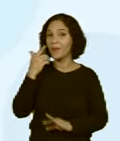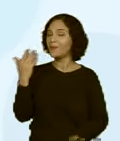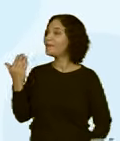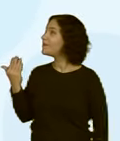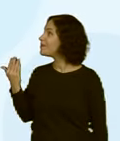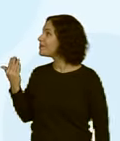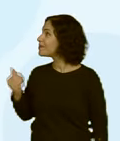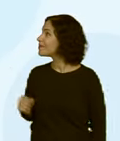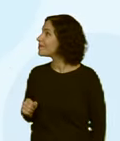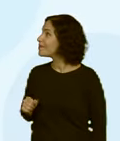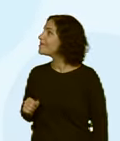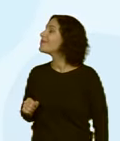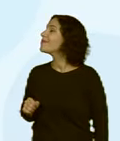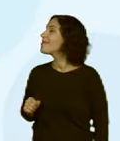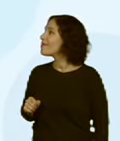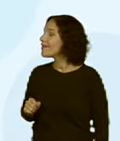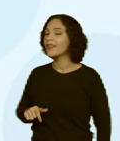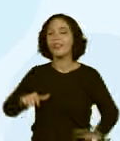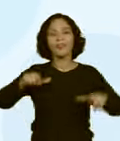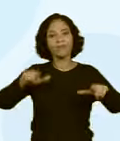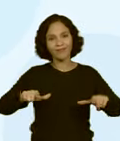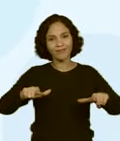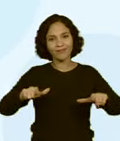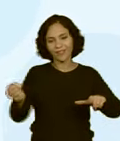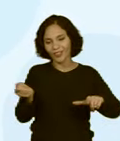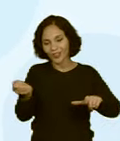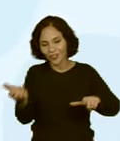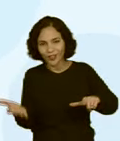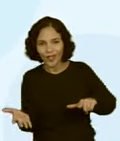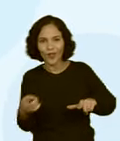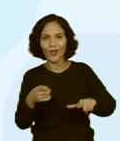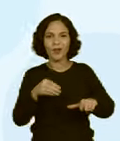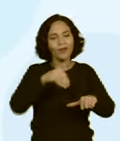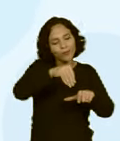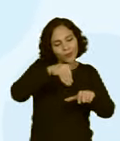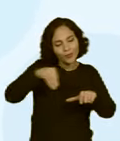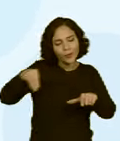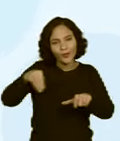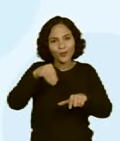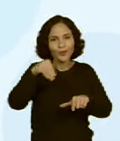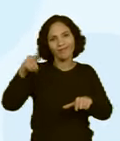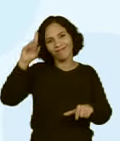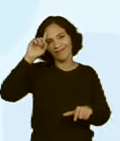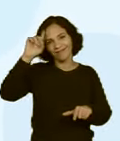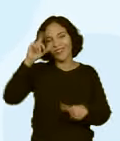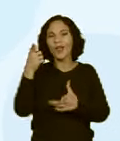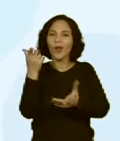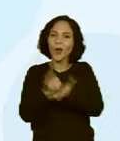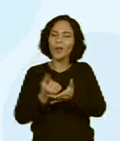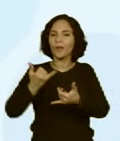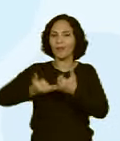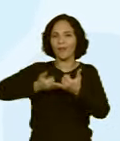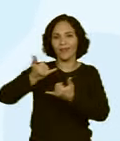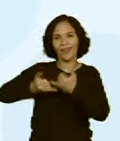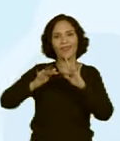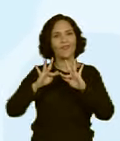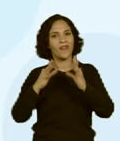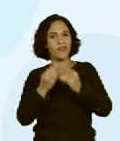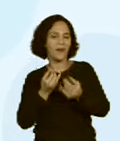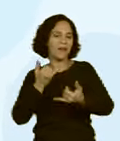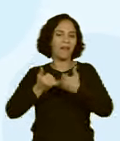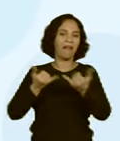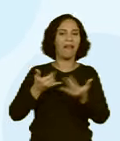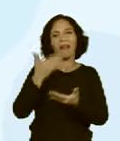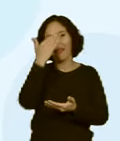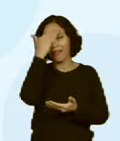Ó, aqui jogos, jogos de tabuleiro, né? Aqueles jogos do dia a dia que a gente compra para brincar com a família, com